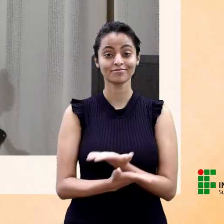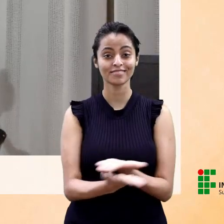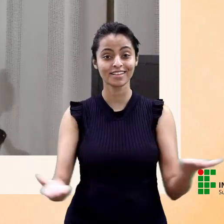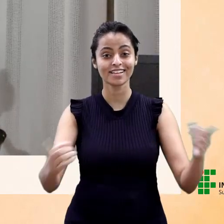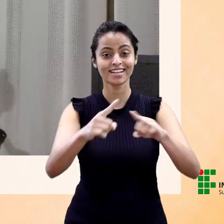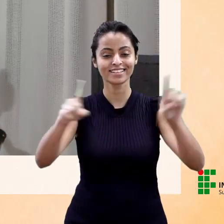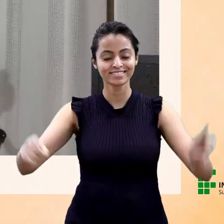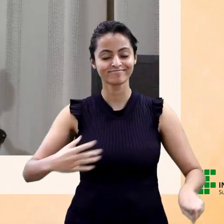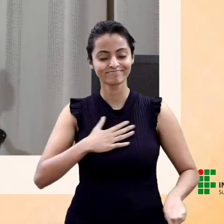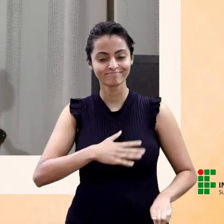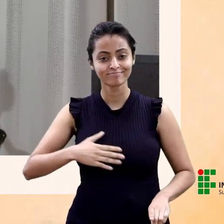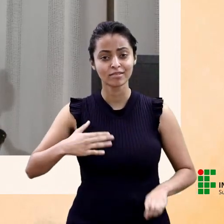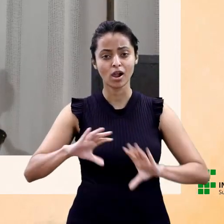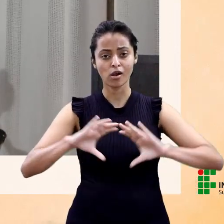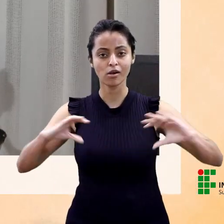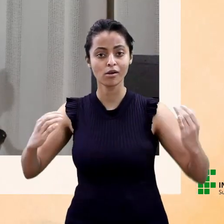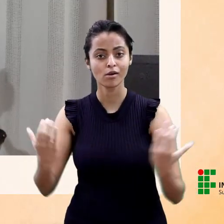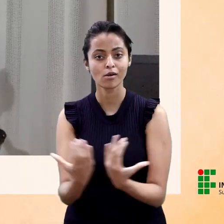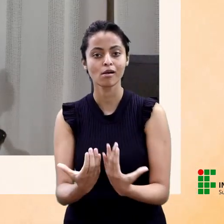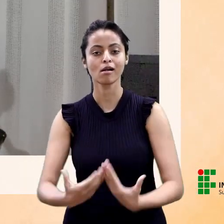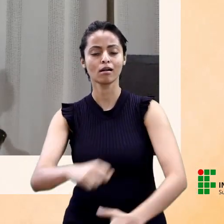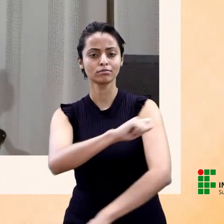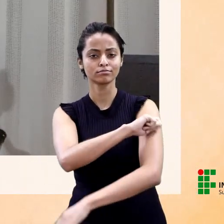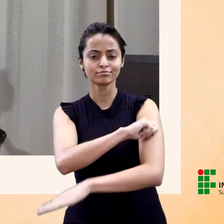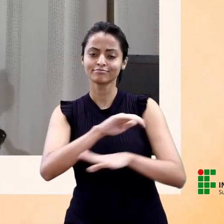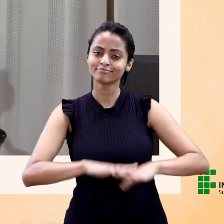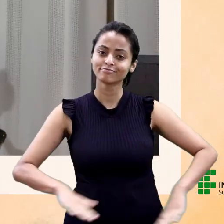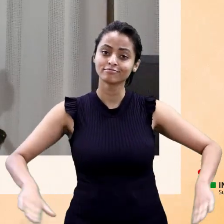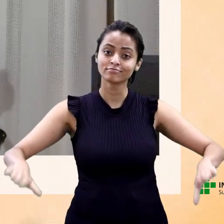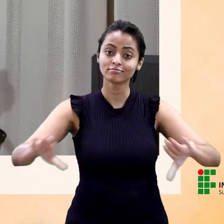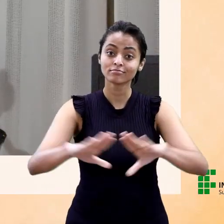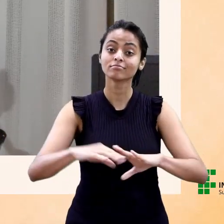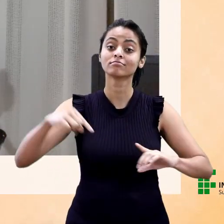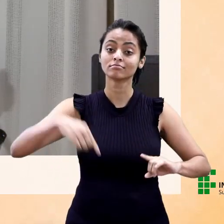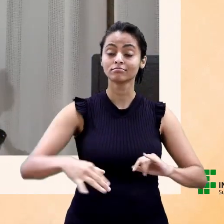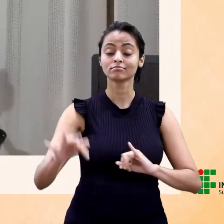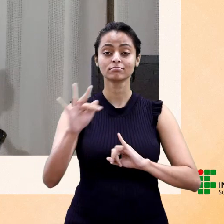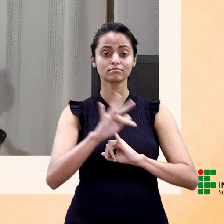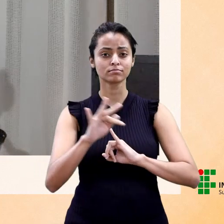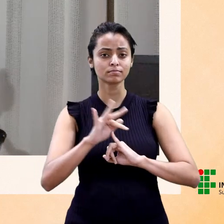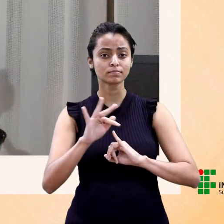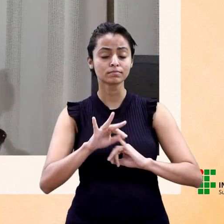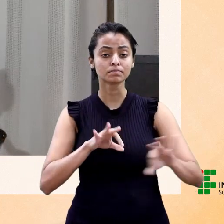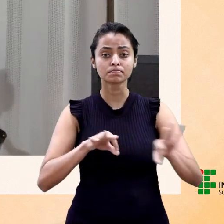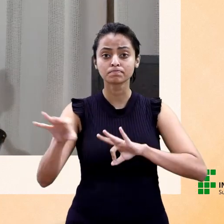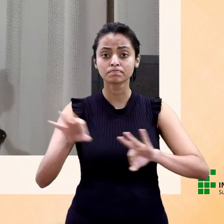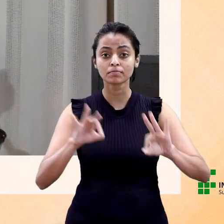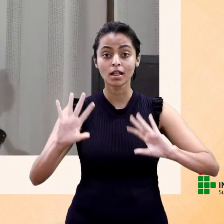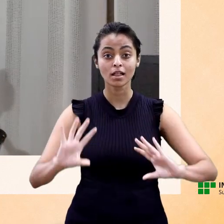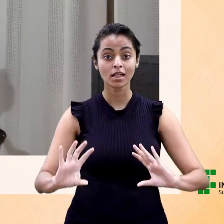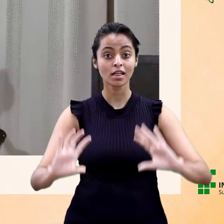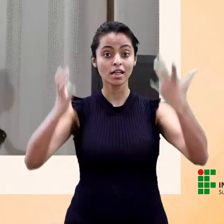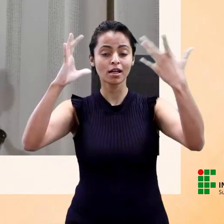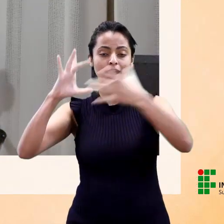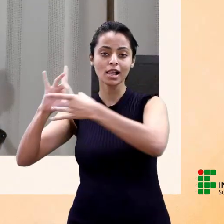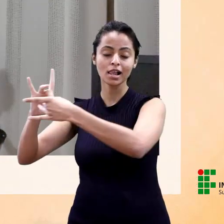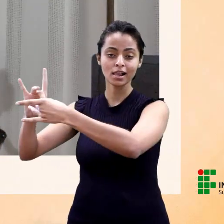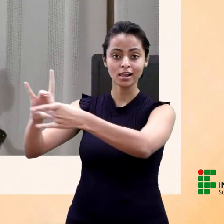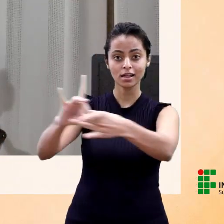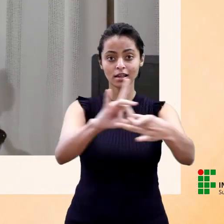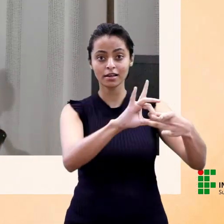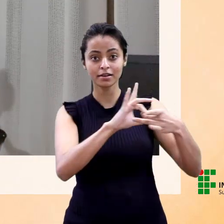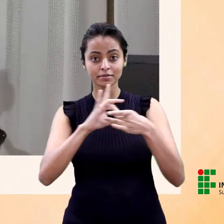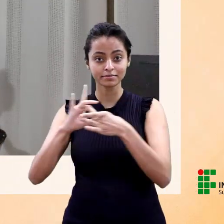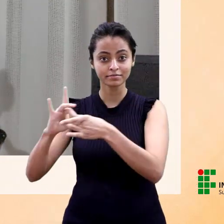Prezados servidores e toda a comunidade acadêmica, nossa instituição vai promover a primeira jornada de